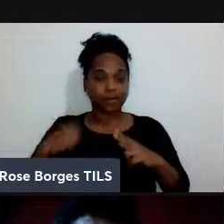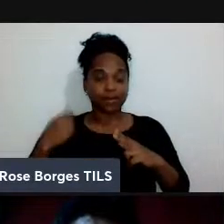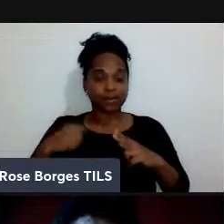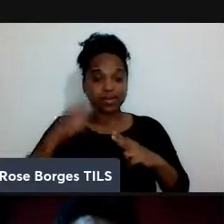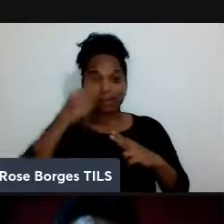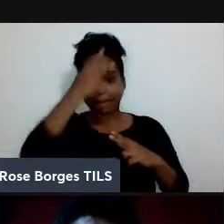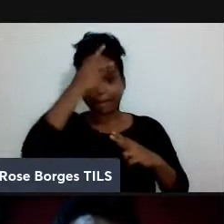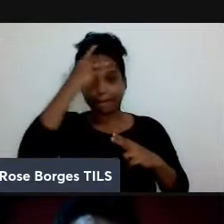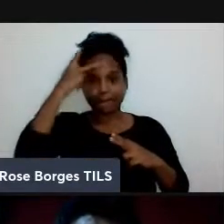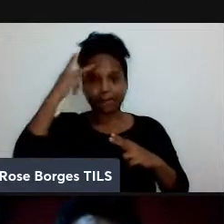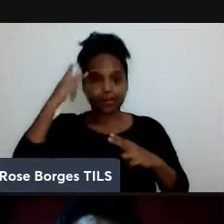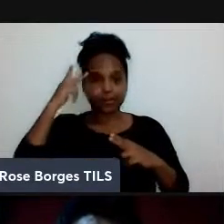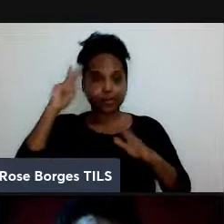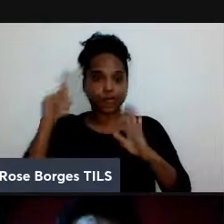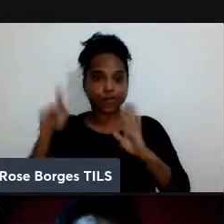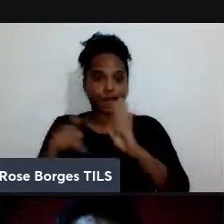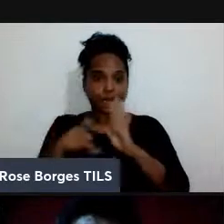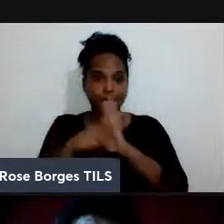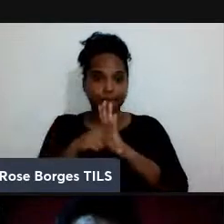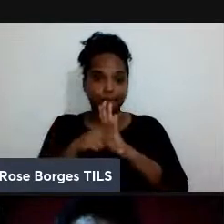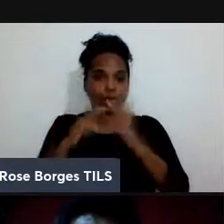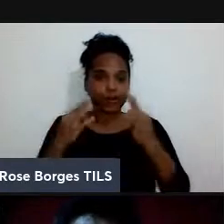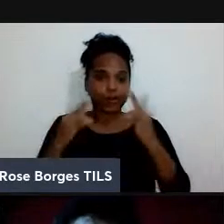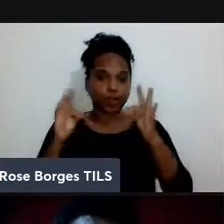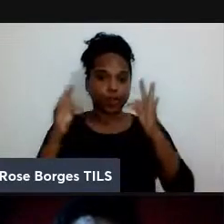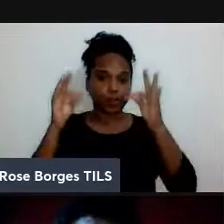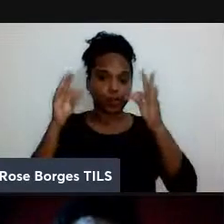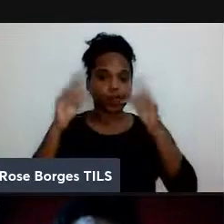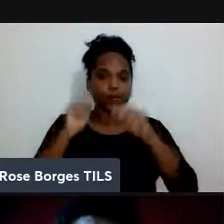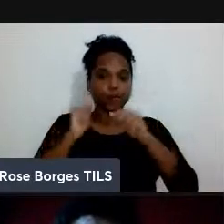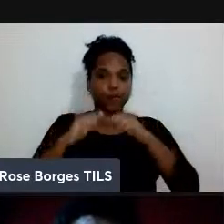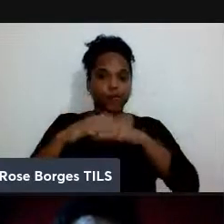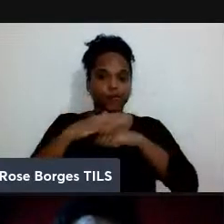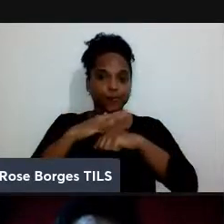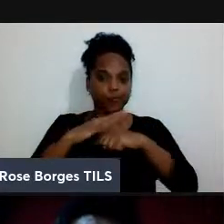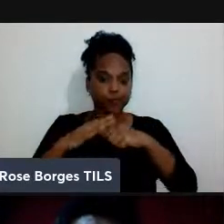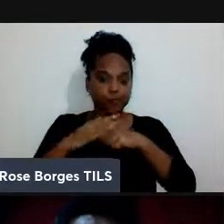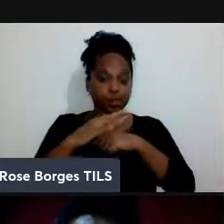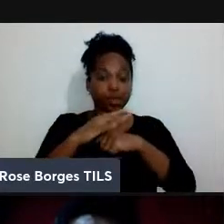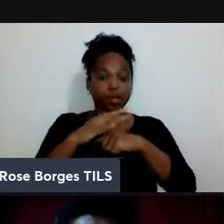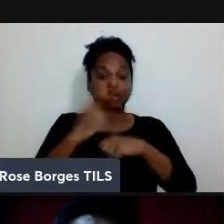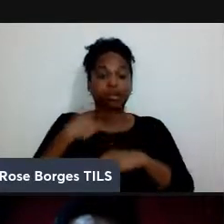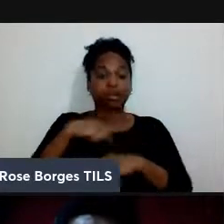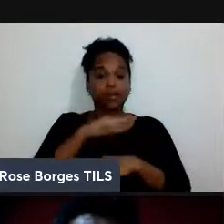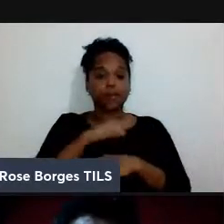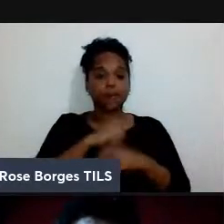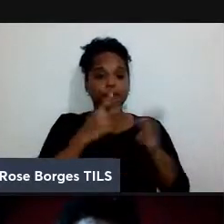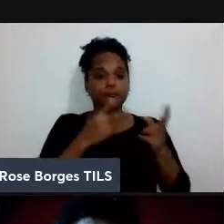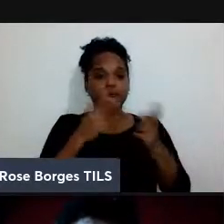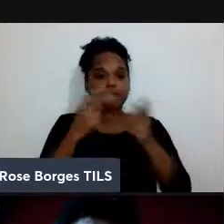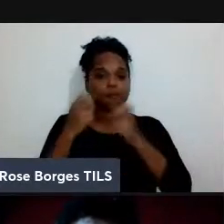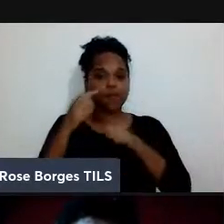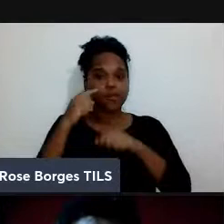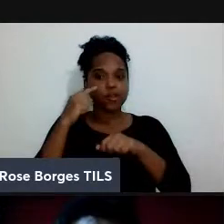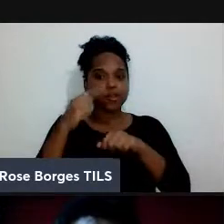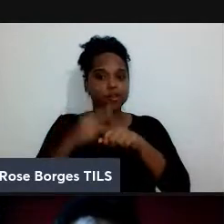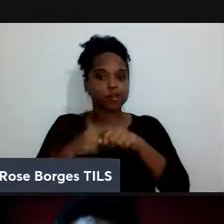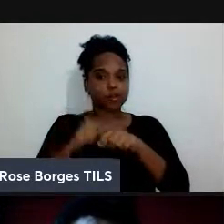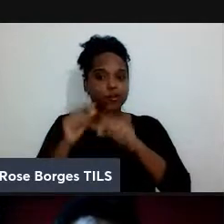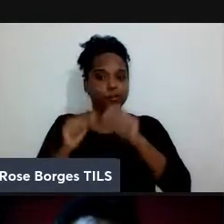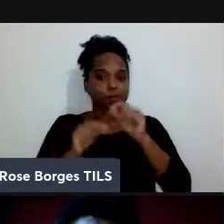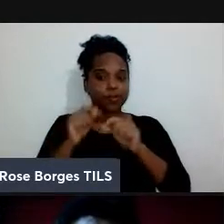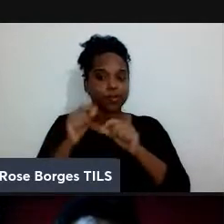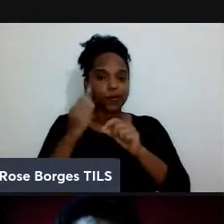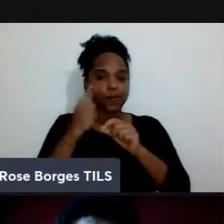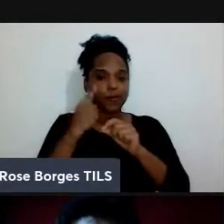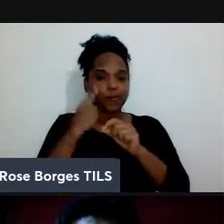em tecnologias quânticas então assim o que a gente tem visto hoje em dia e eu vejo isso muito próximo porque